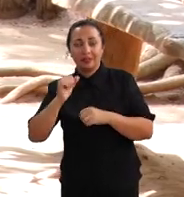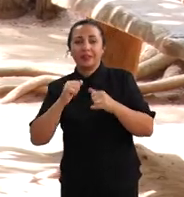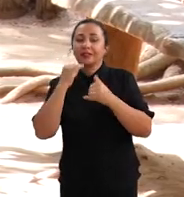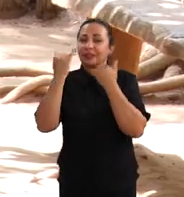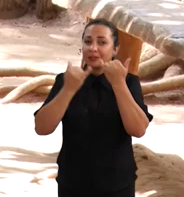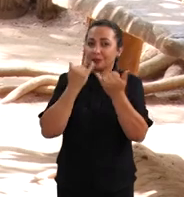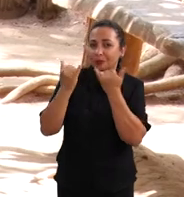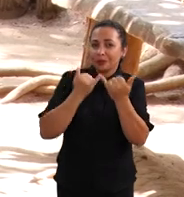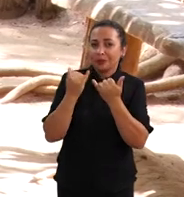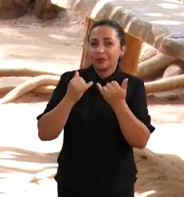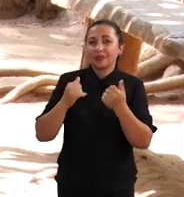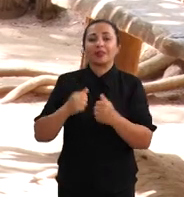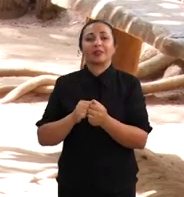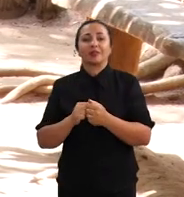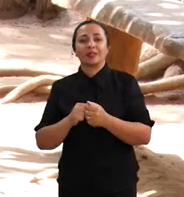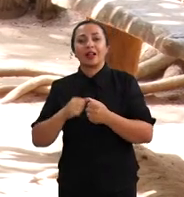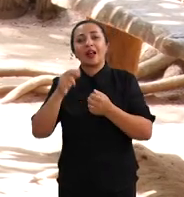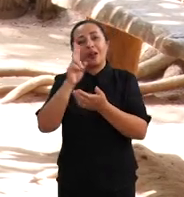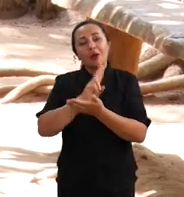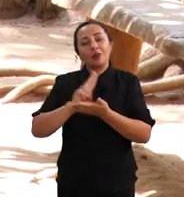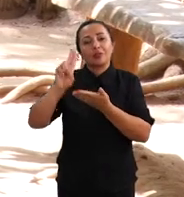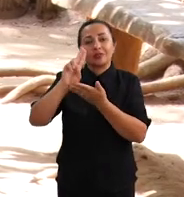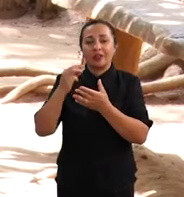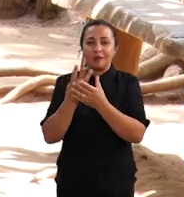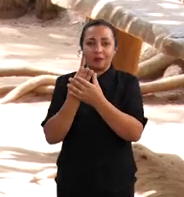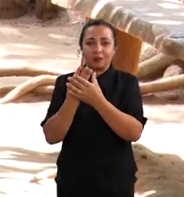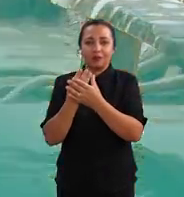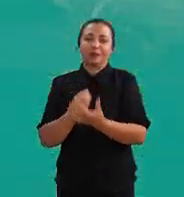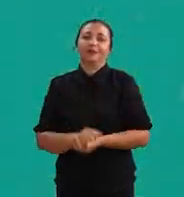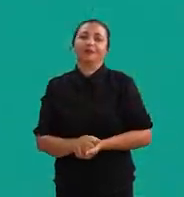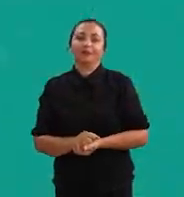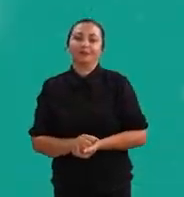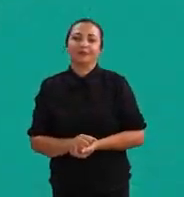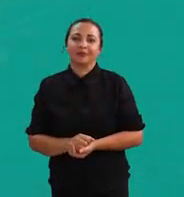Ciência da Informação da Universidade Federal de Sergipe.